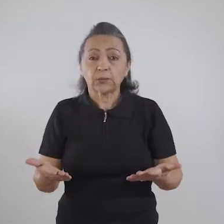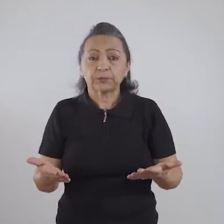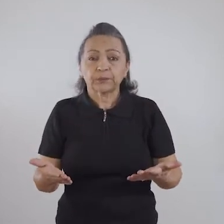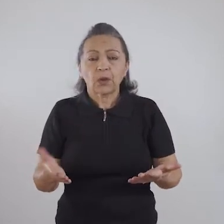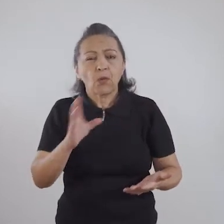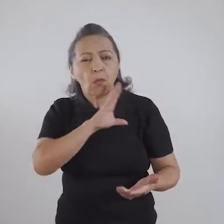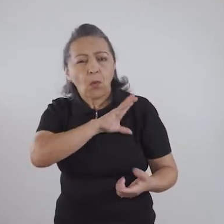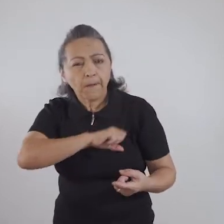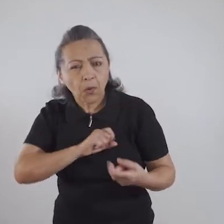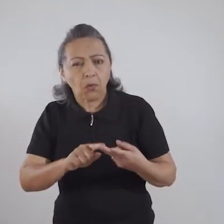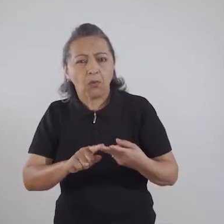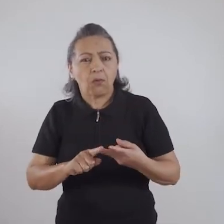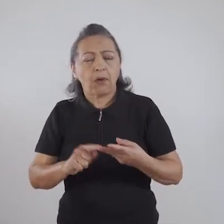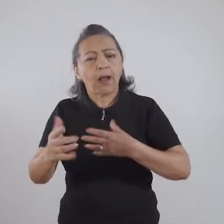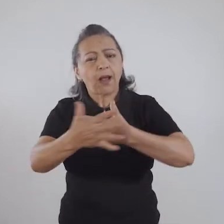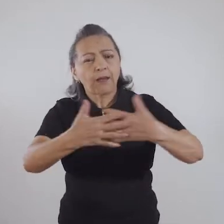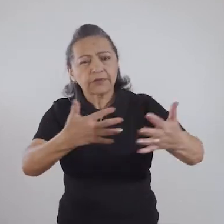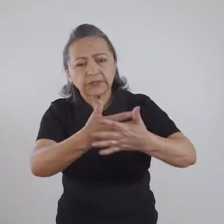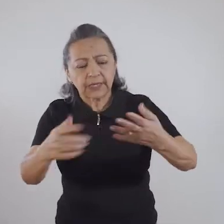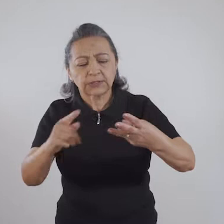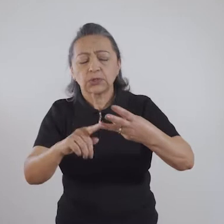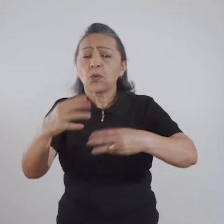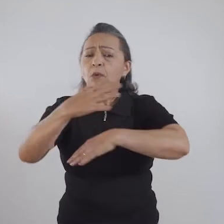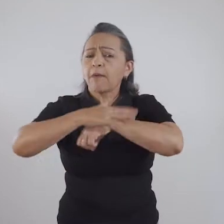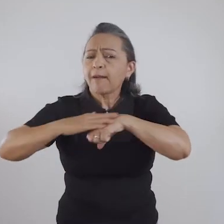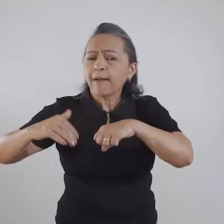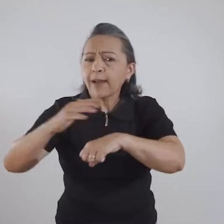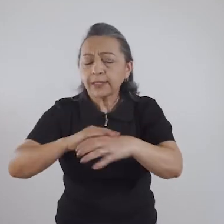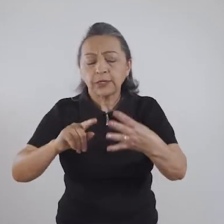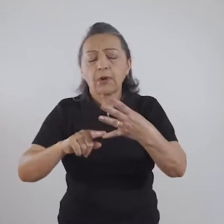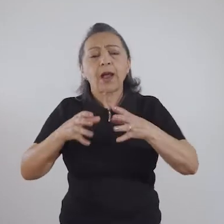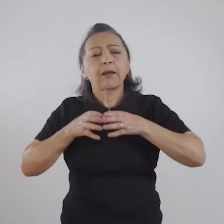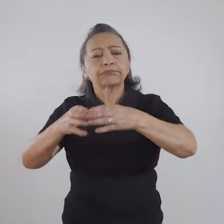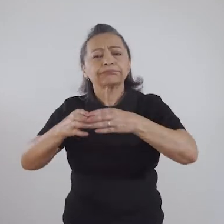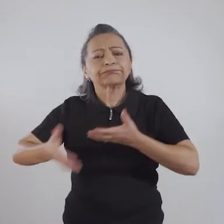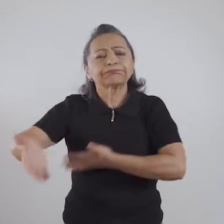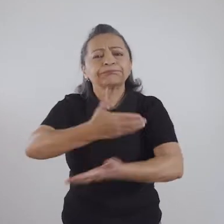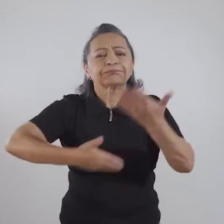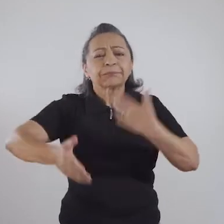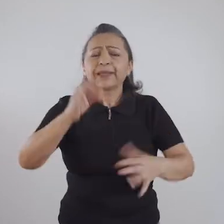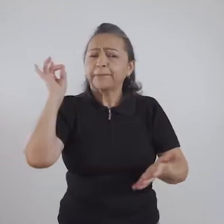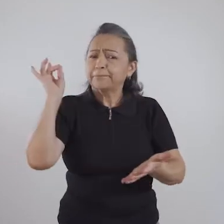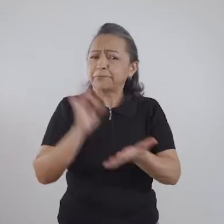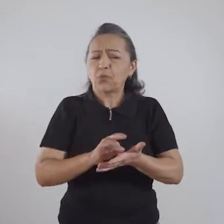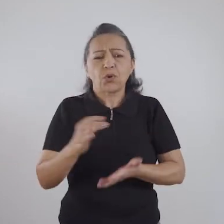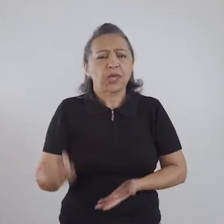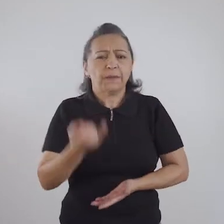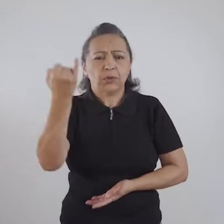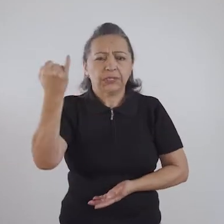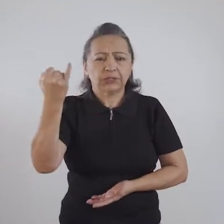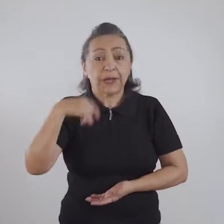o amor, a afetividade, o carinho, a convivência afetiva, que é extremamente